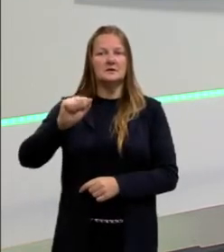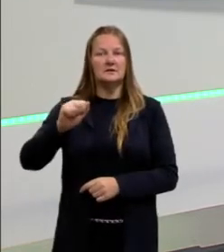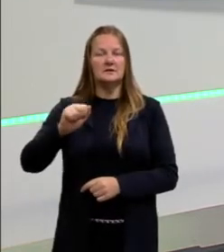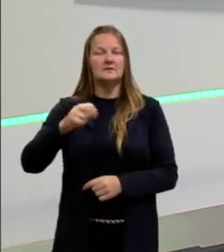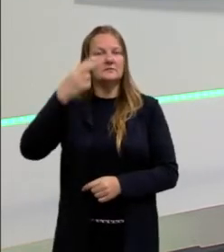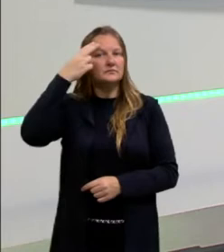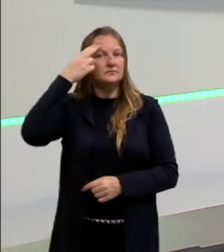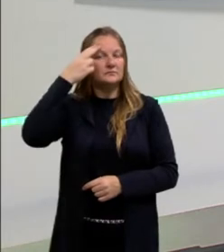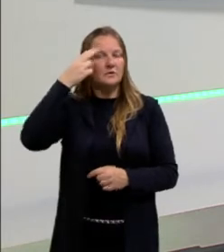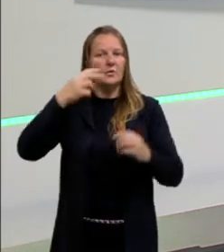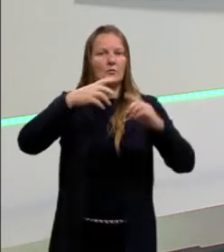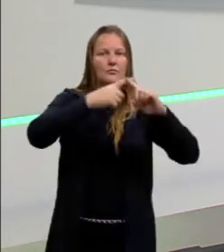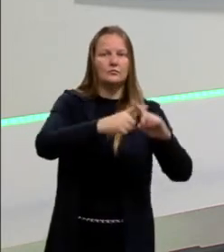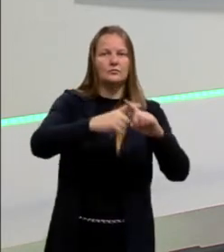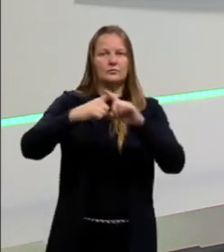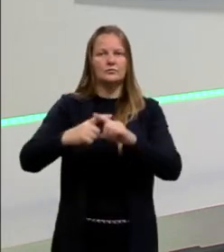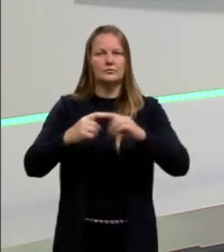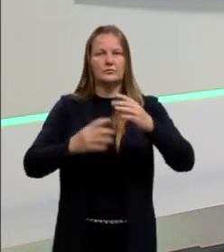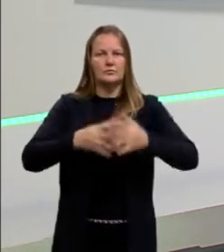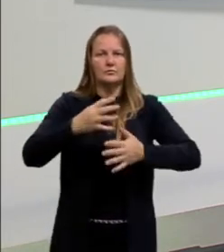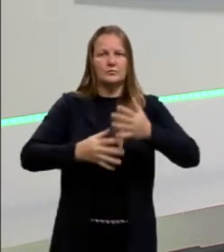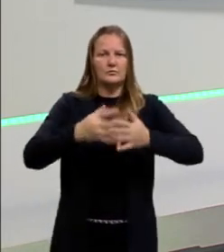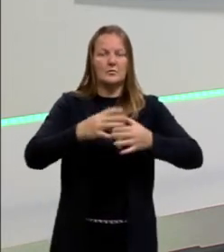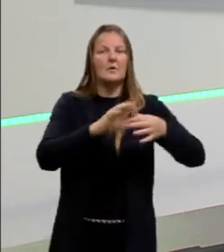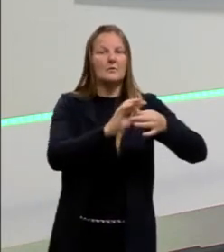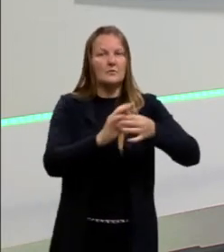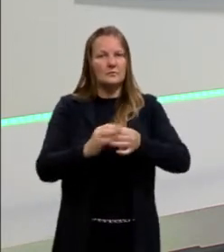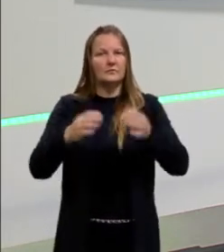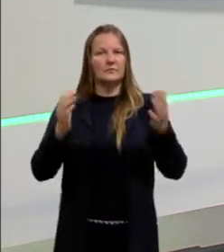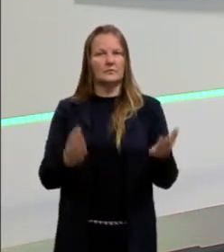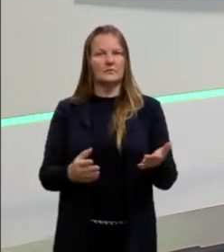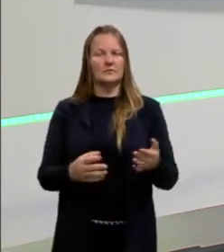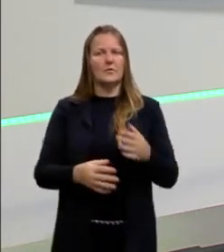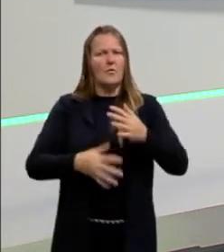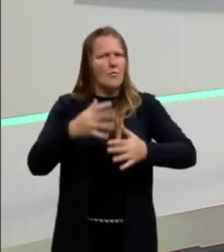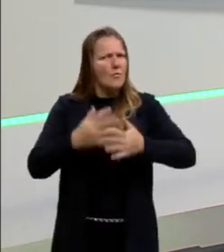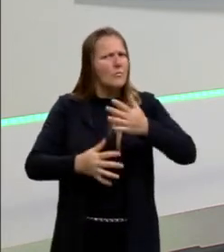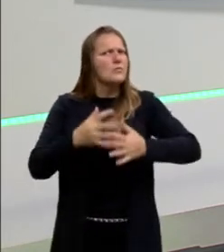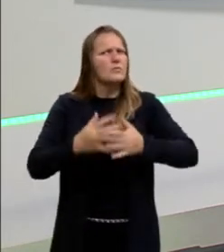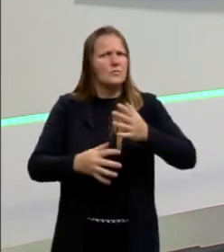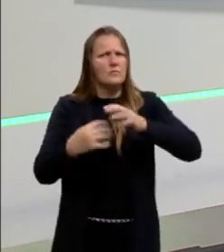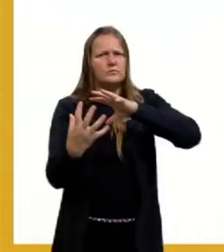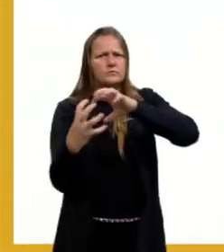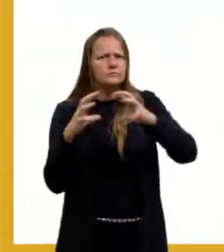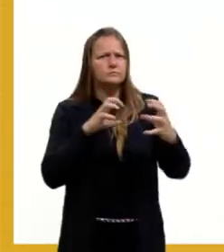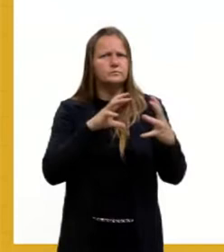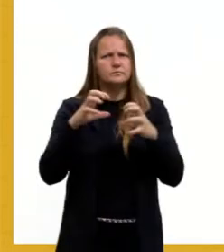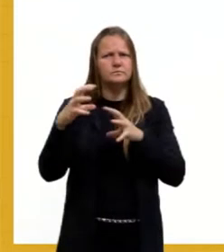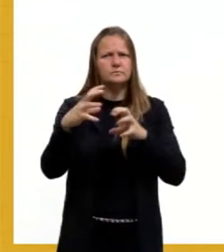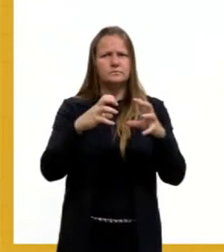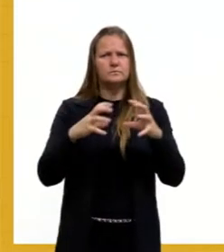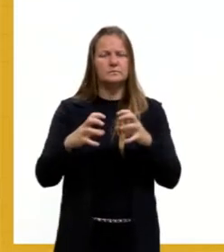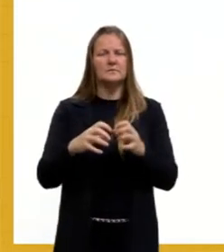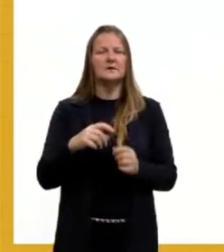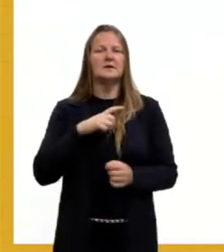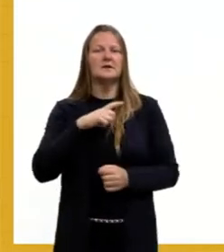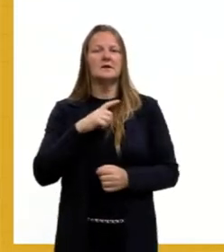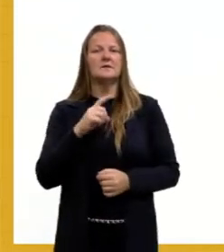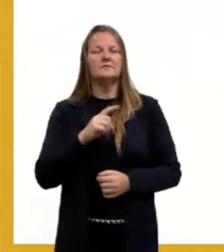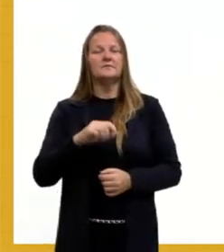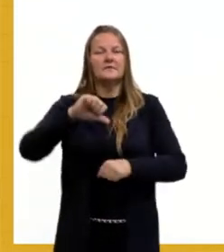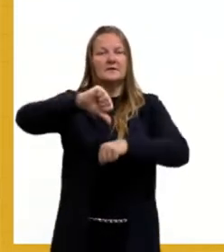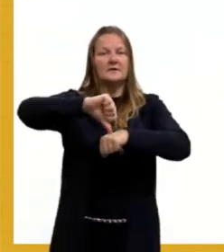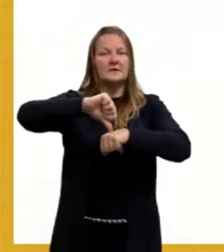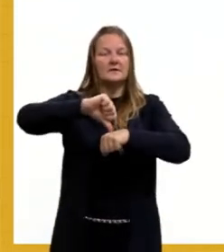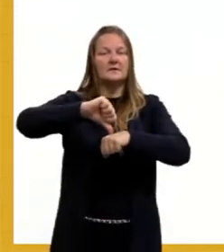conflito, então, desse, atual, um conflito bem atual, certo, cada um com seus aliados, né, o Irã, então,